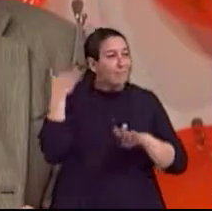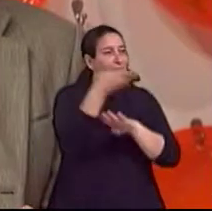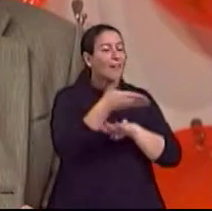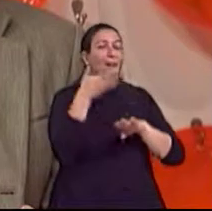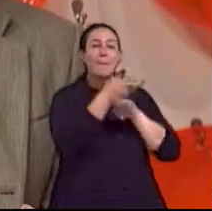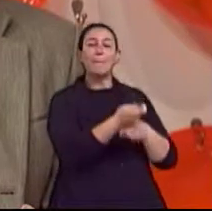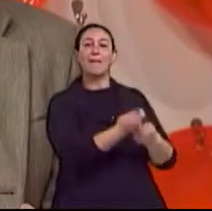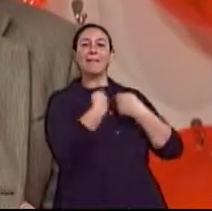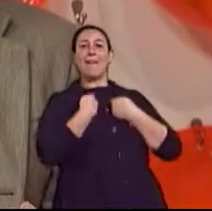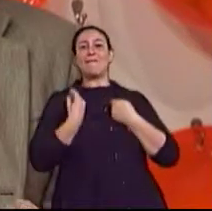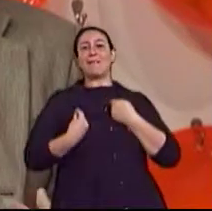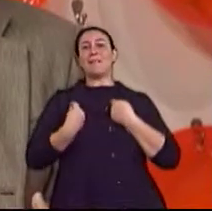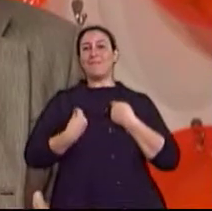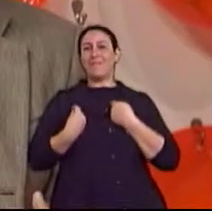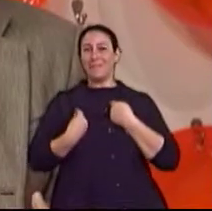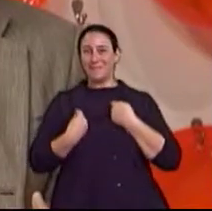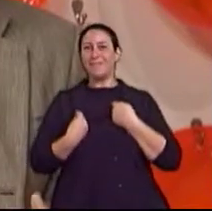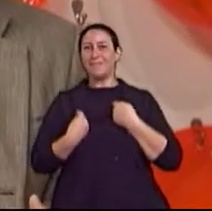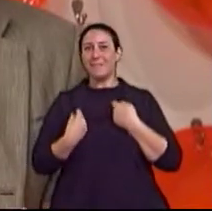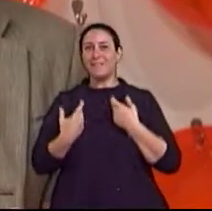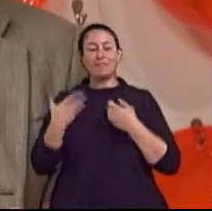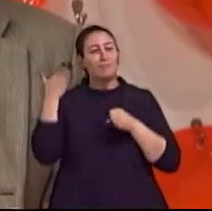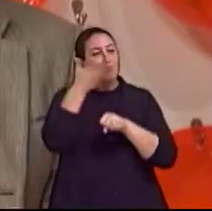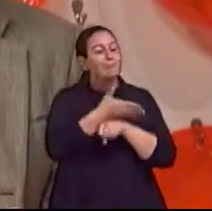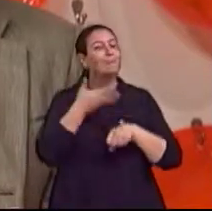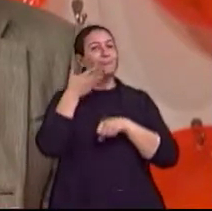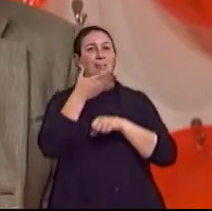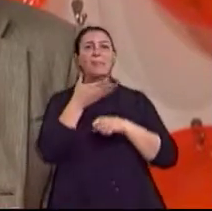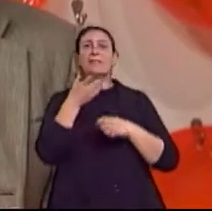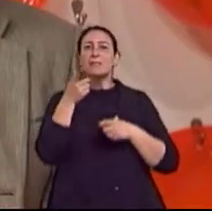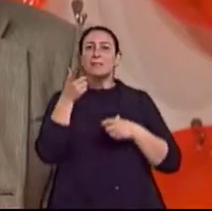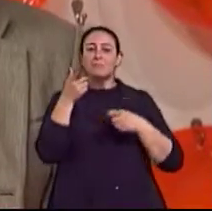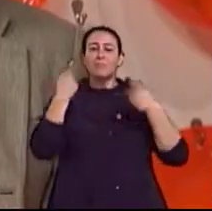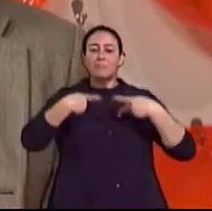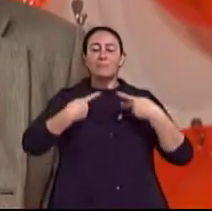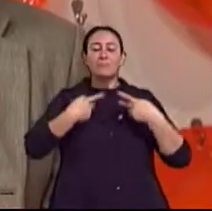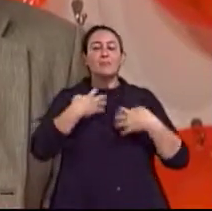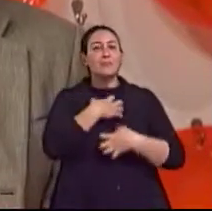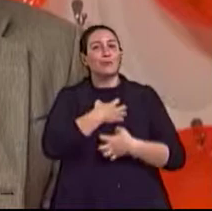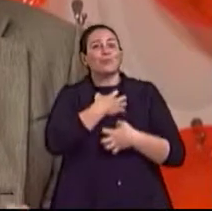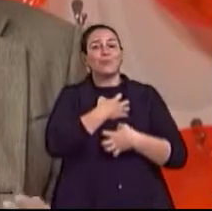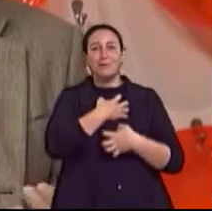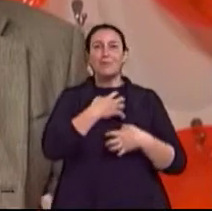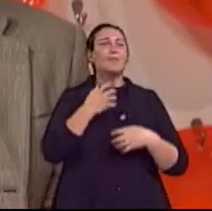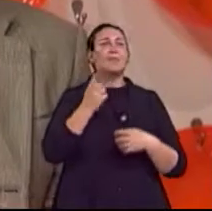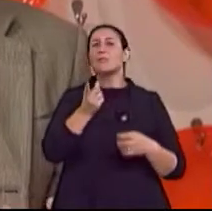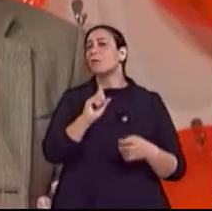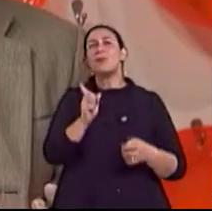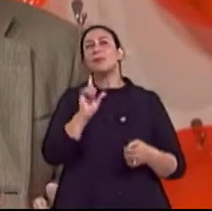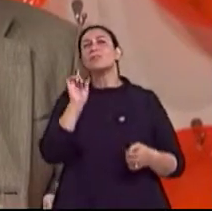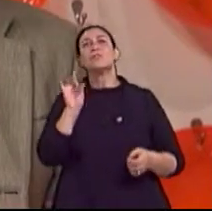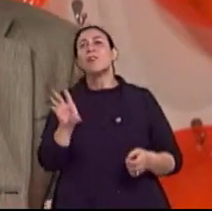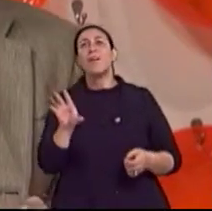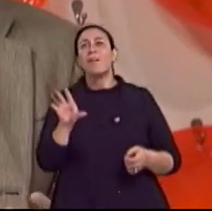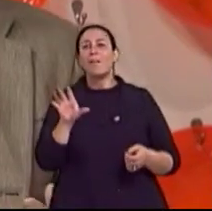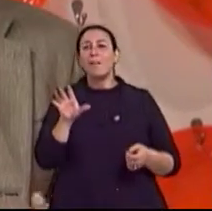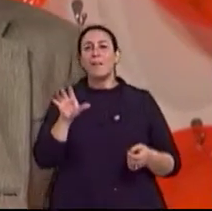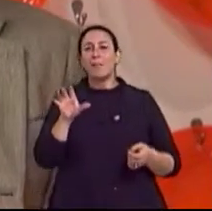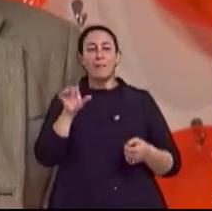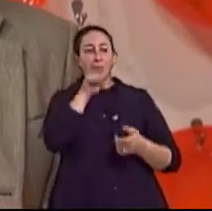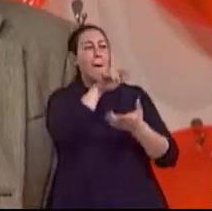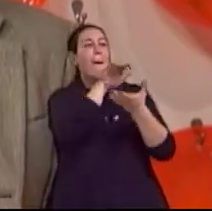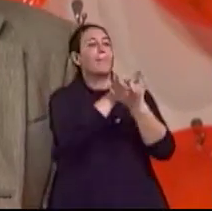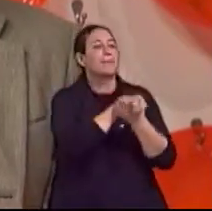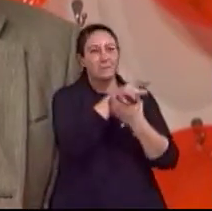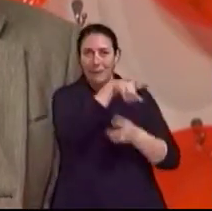esse sentimento altruísta, né, ele nos faz bem, né? E não é só com o seu cônjuge que está